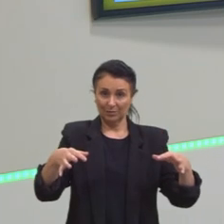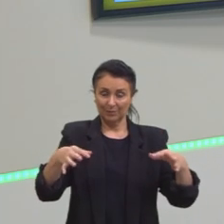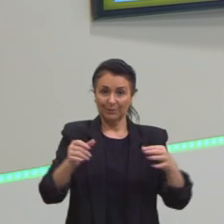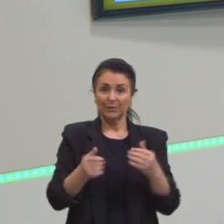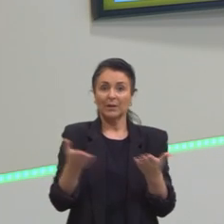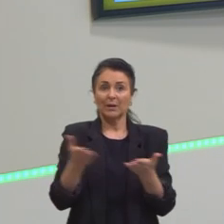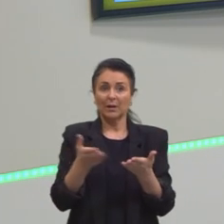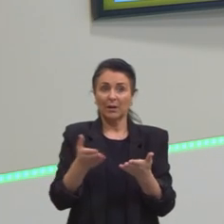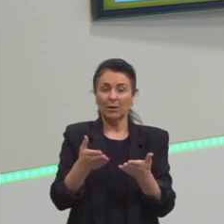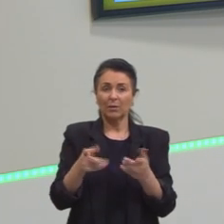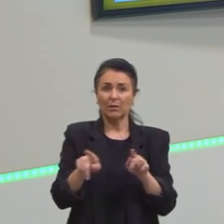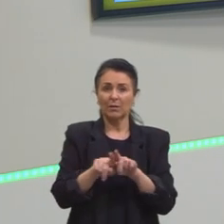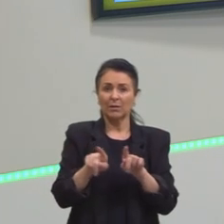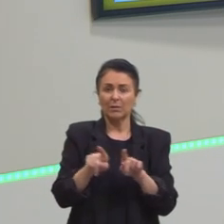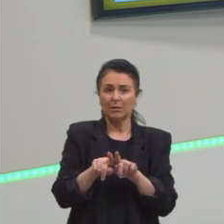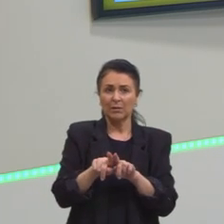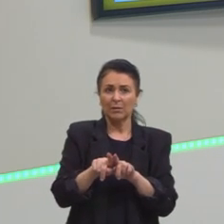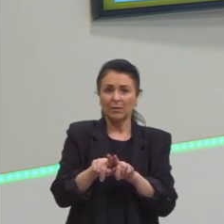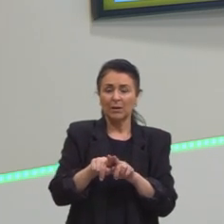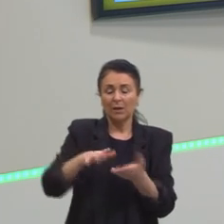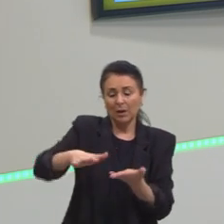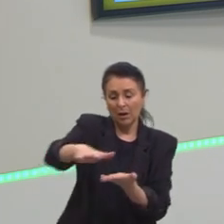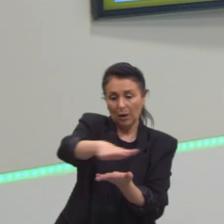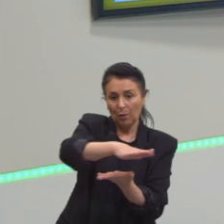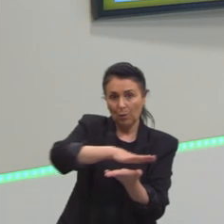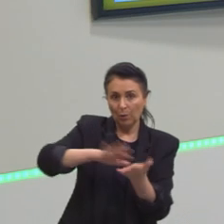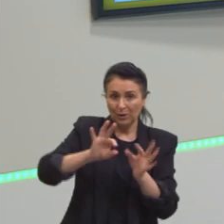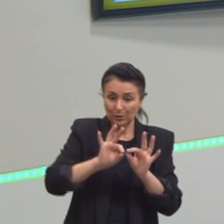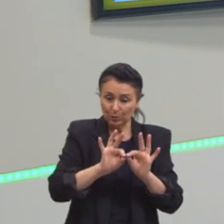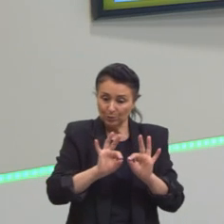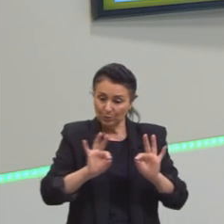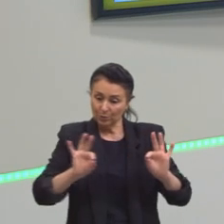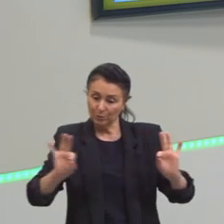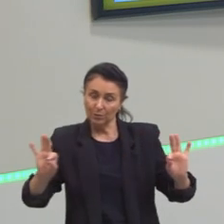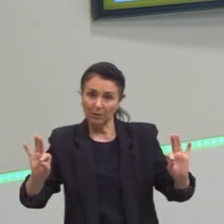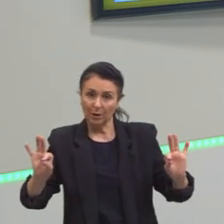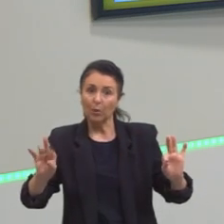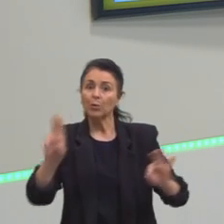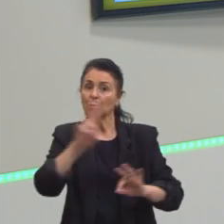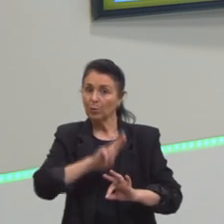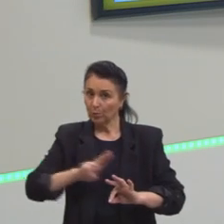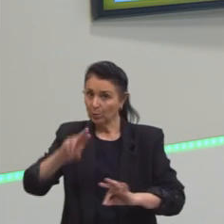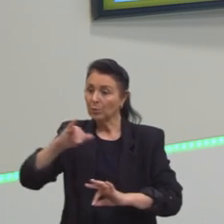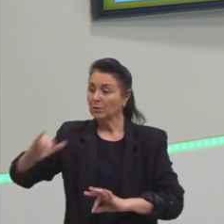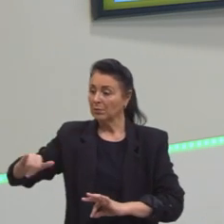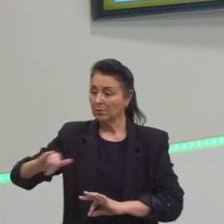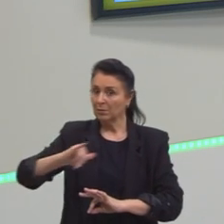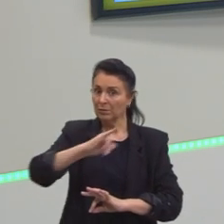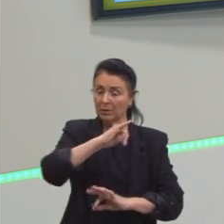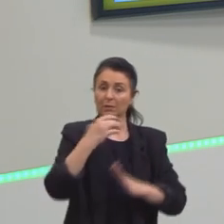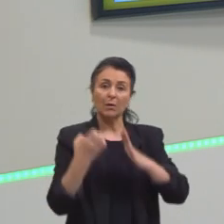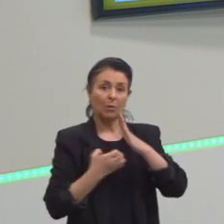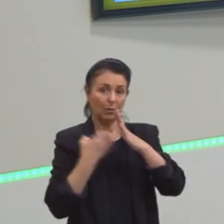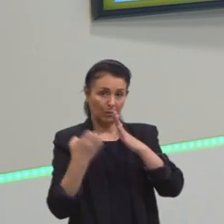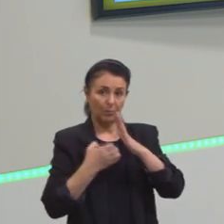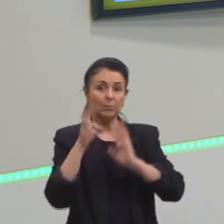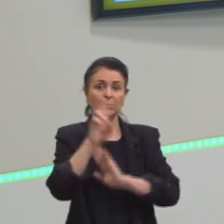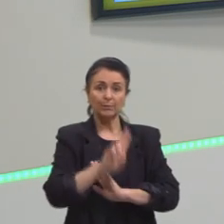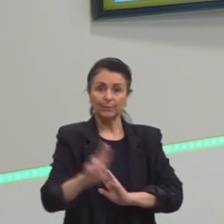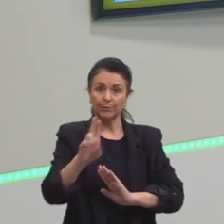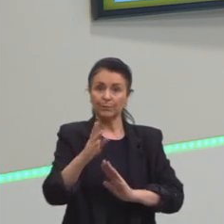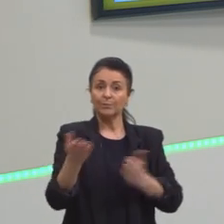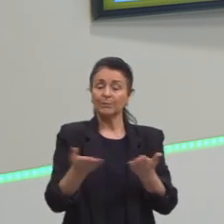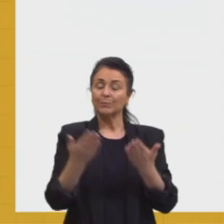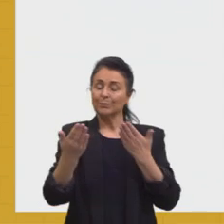falei agora sobre a projeção azimutal, que é utilizada para aviação. E agora, então, a gente vai comparar